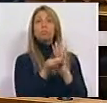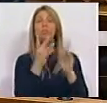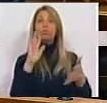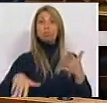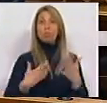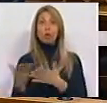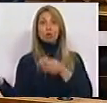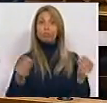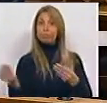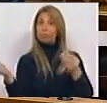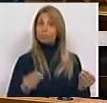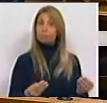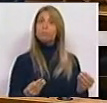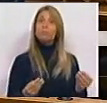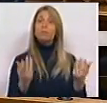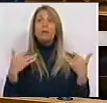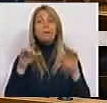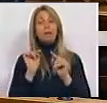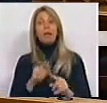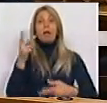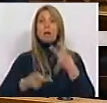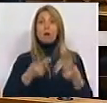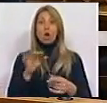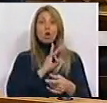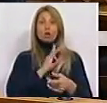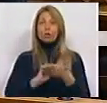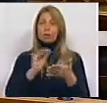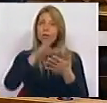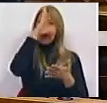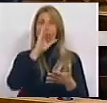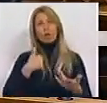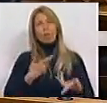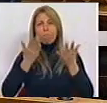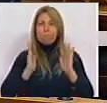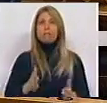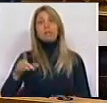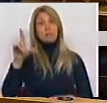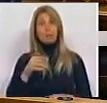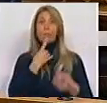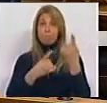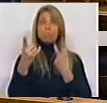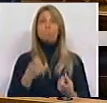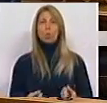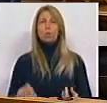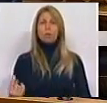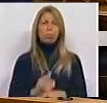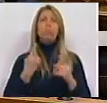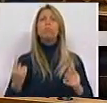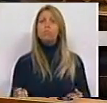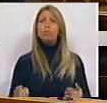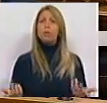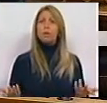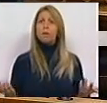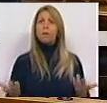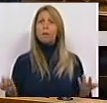trazemos. mas, nesta apreciação, Sr. Secretário de Estado, não posso também deixar-lhe fazer a pergunta porquê que, relativamente